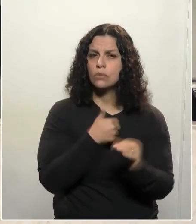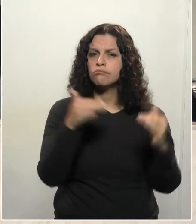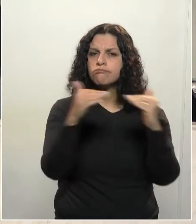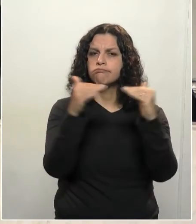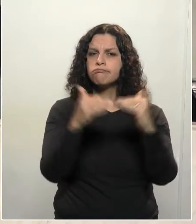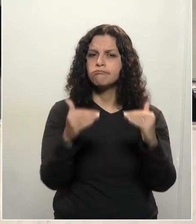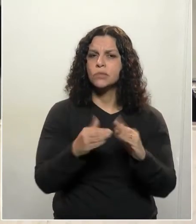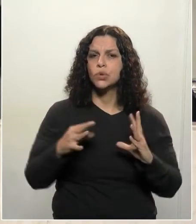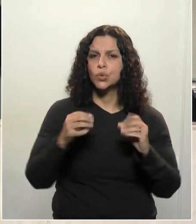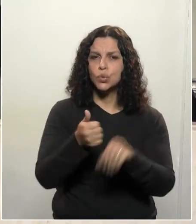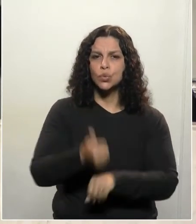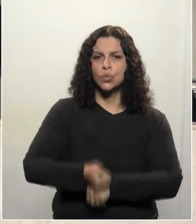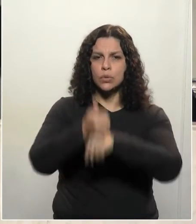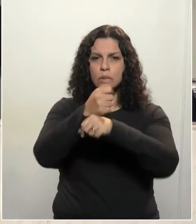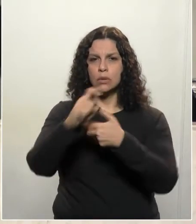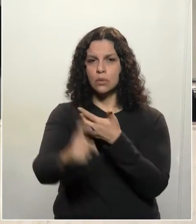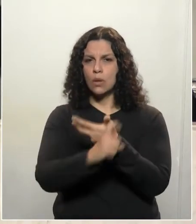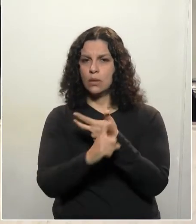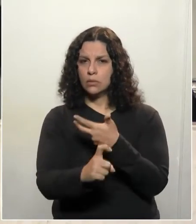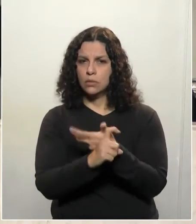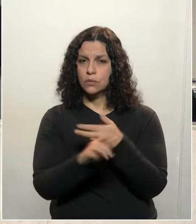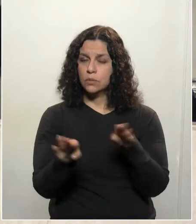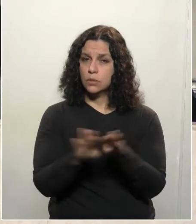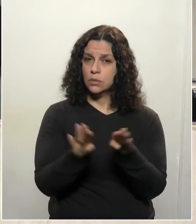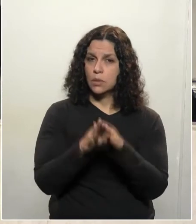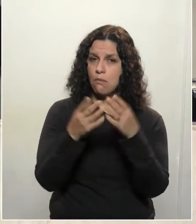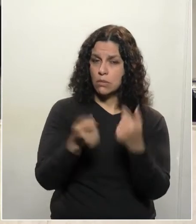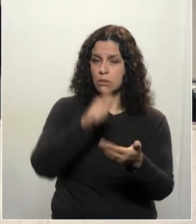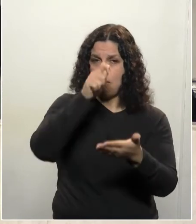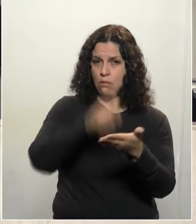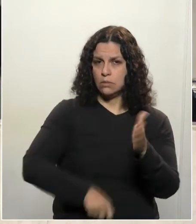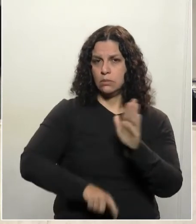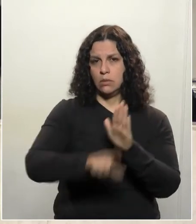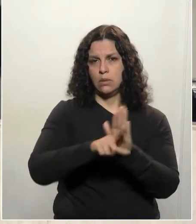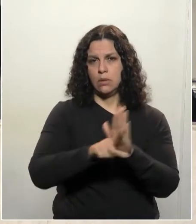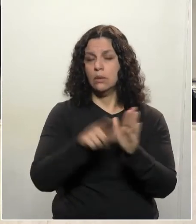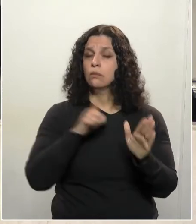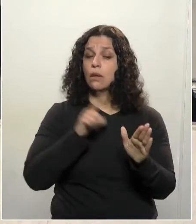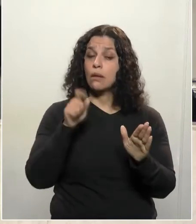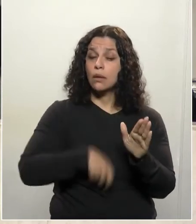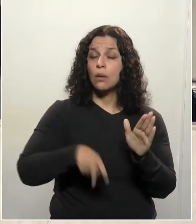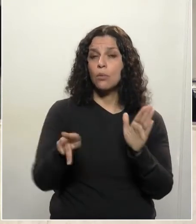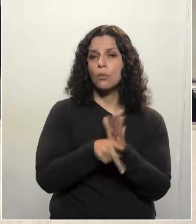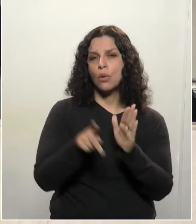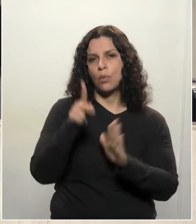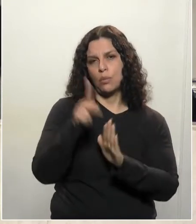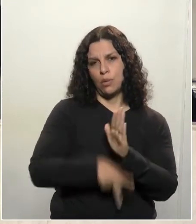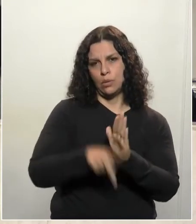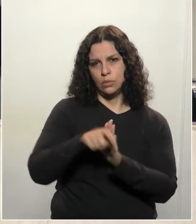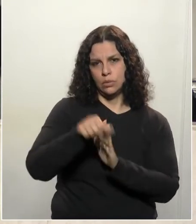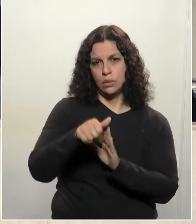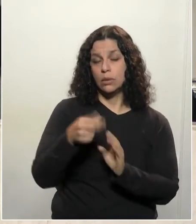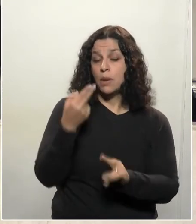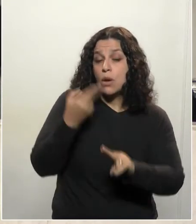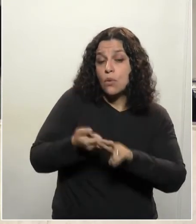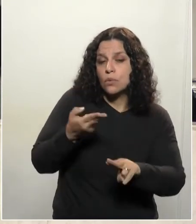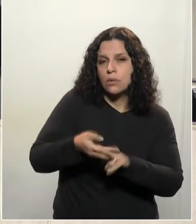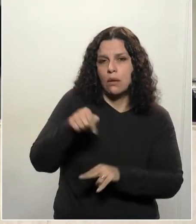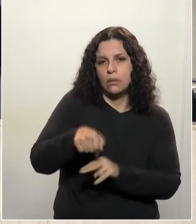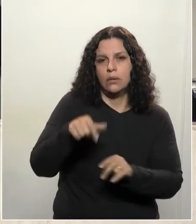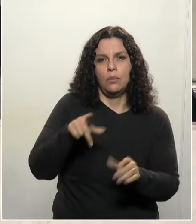concordância do chefe de poder executivo em sancionado para que nós tivéssemos um projeto que pudesse ser útil